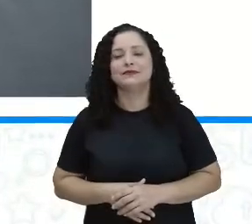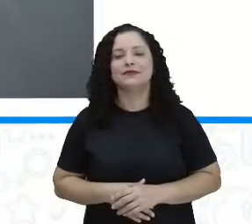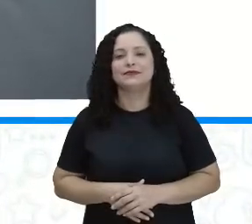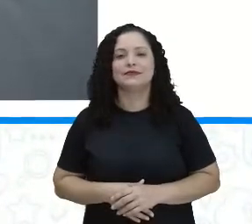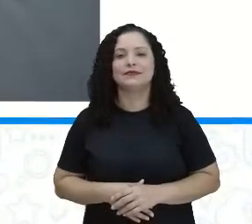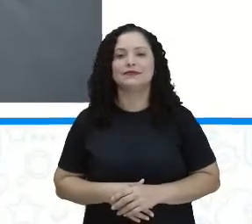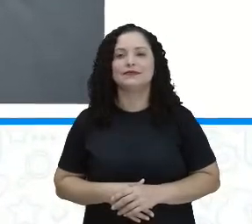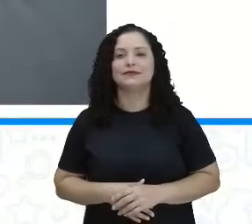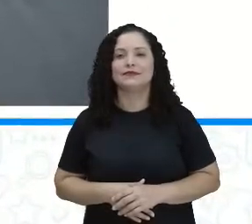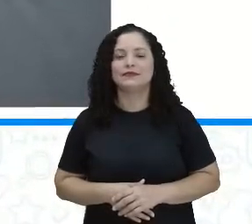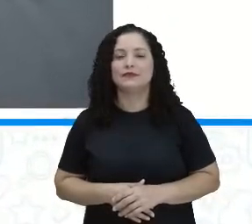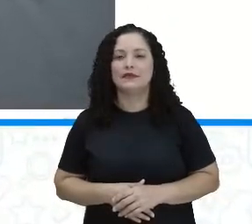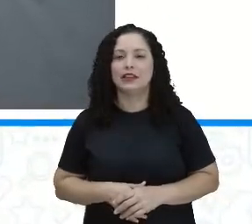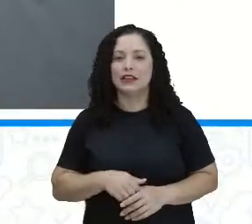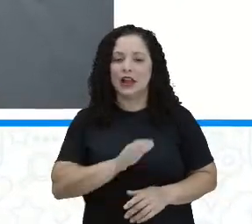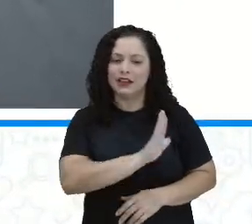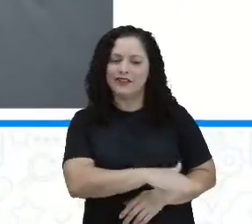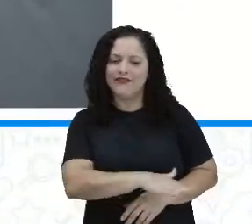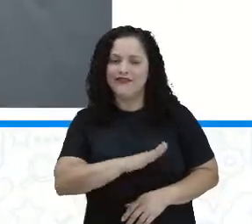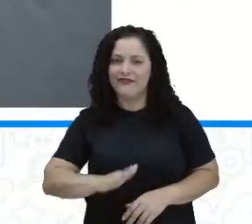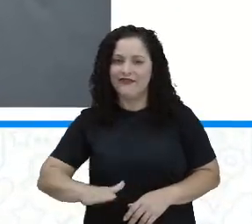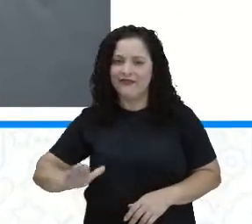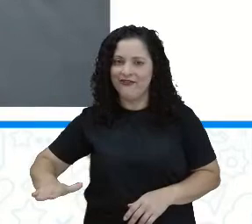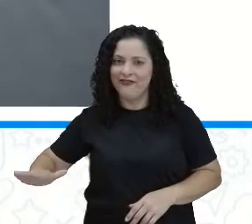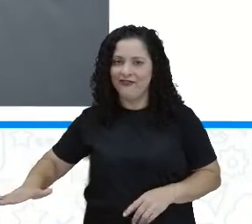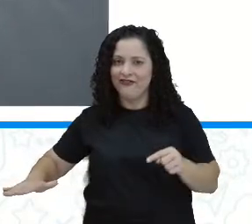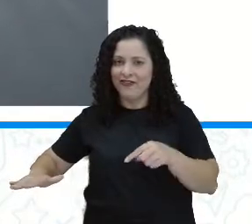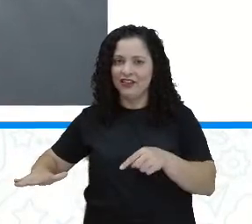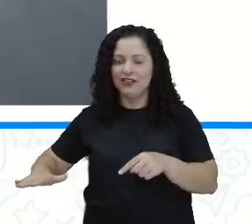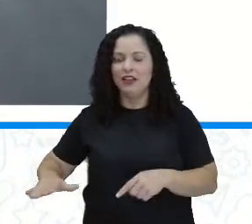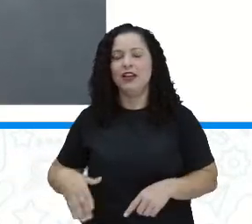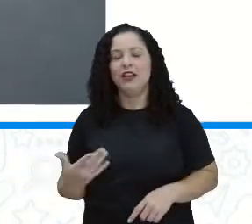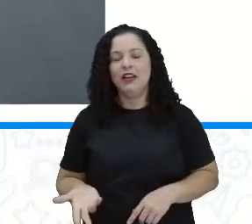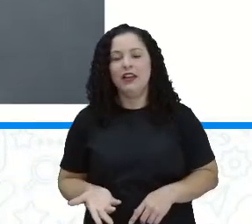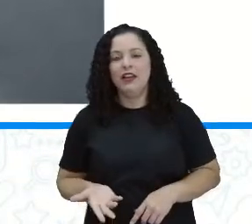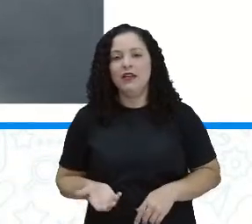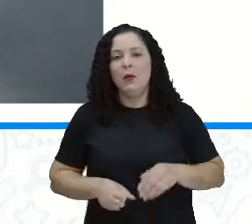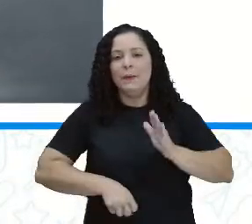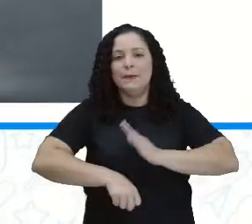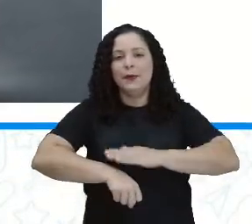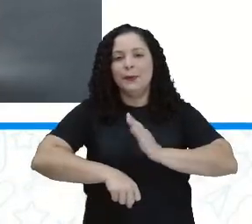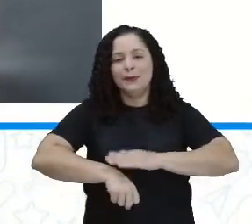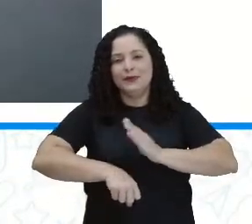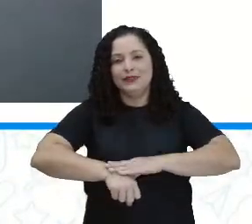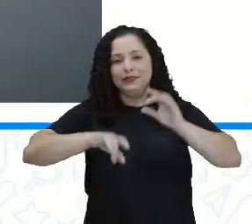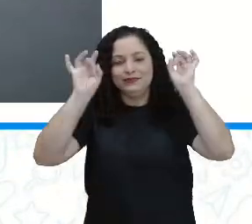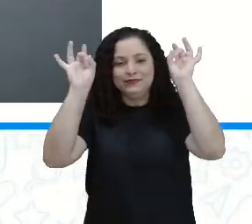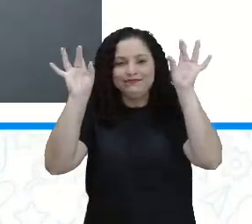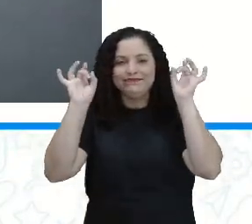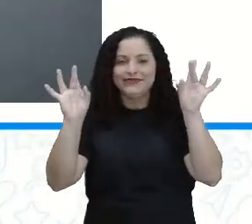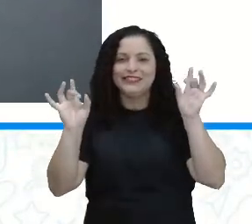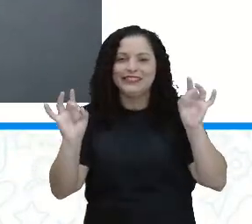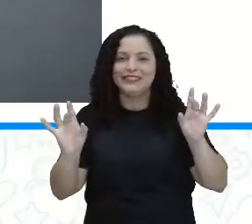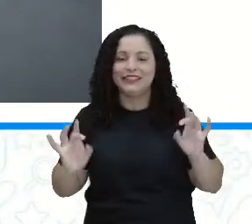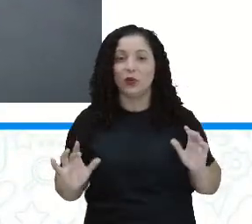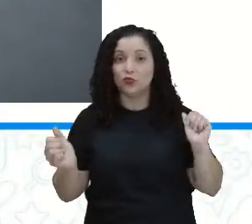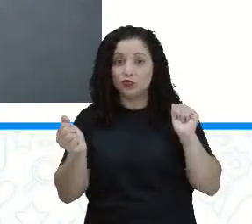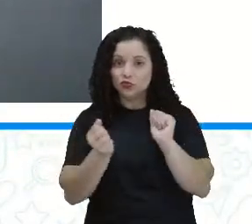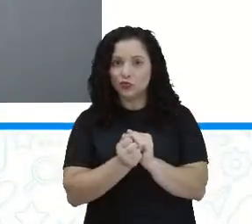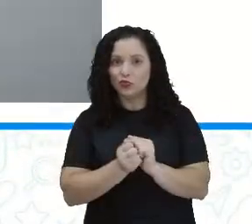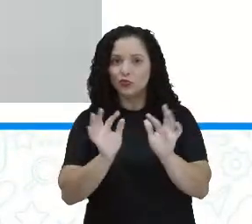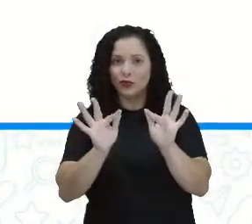A infância é um momento muito particular, que passamos muito tempo com a nossa